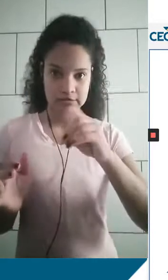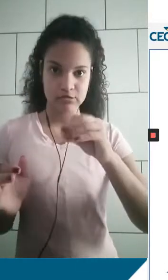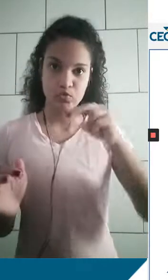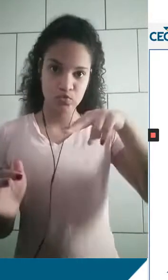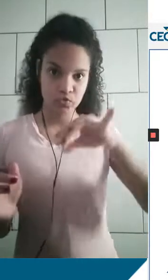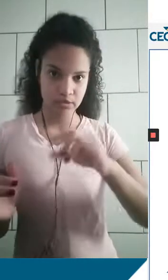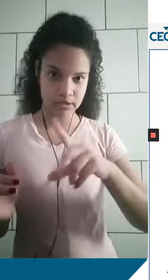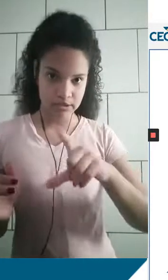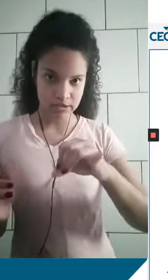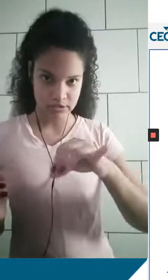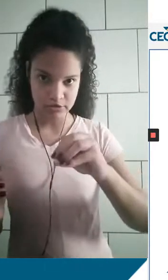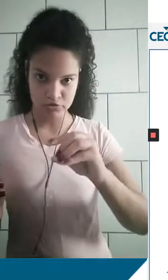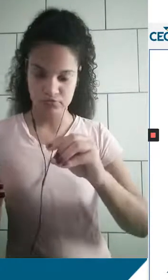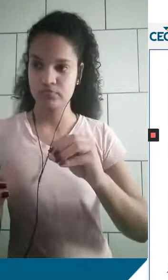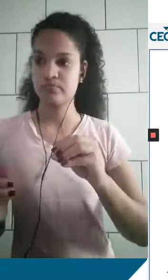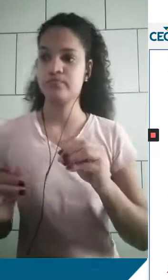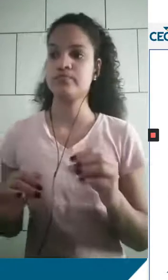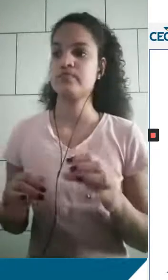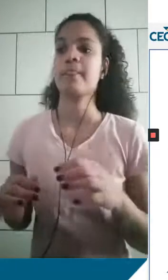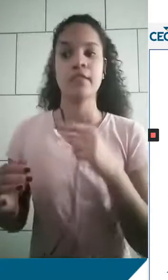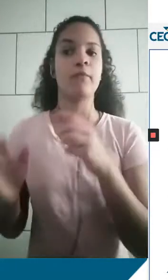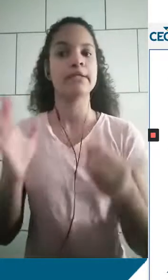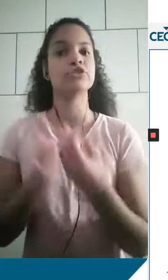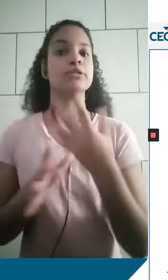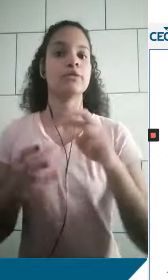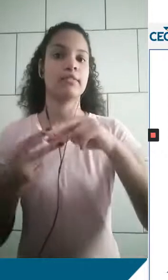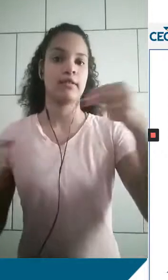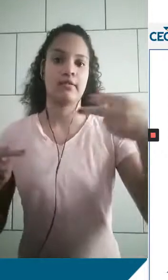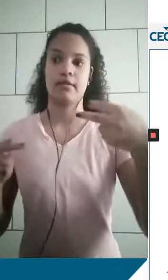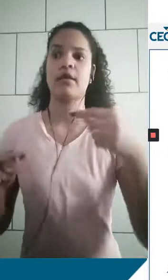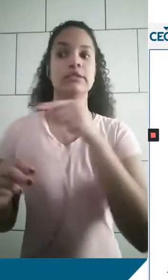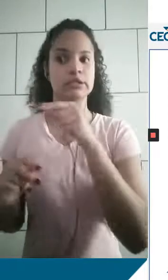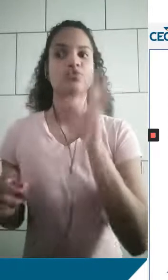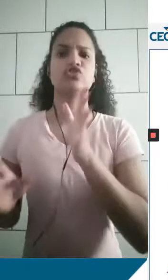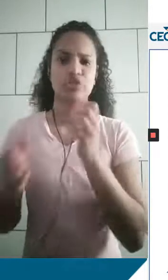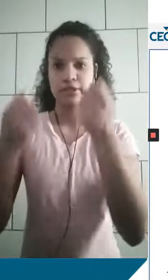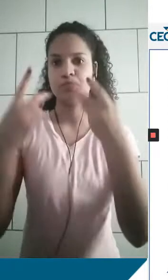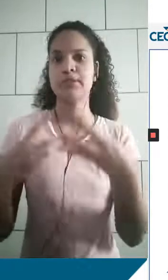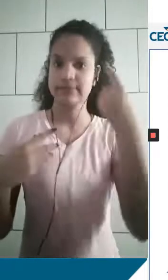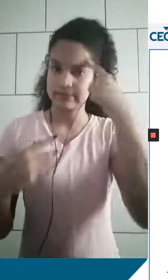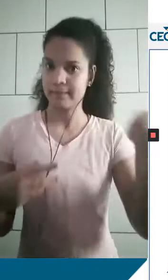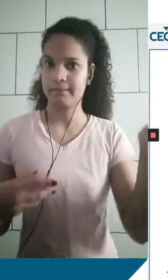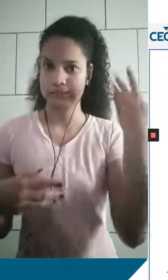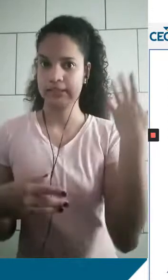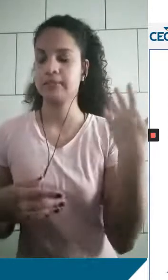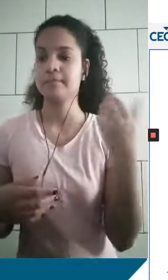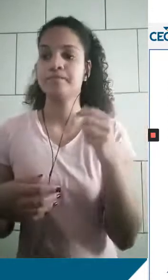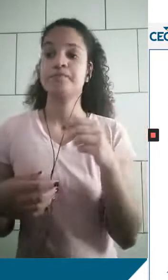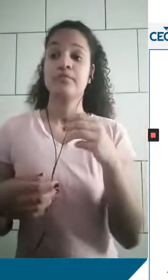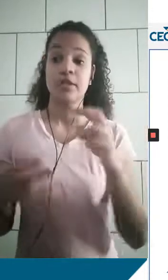aminoácidos são das proteínas, os nucleotídeos formam a molécula de DNA. Vimos isso também na semana